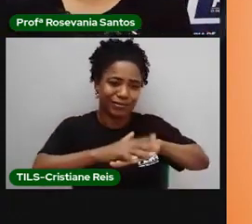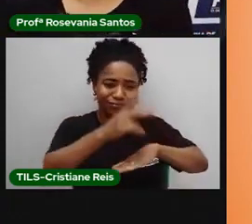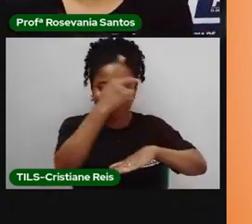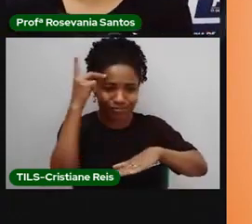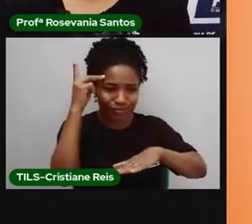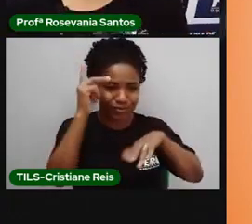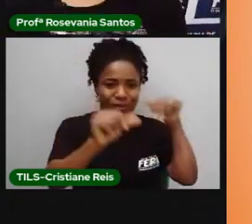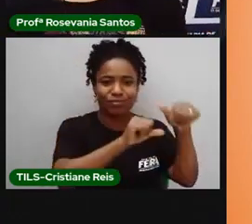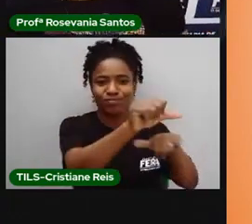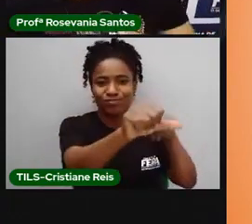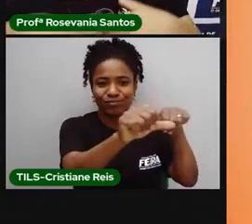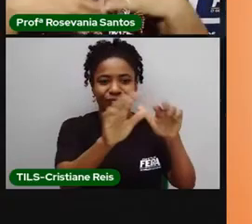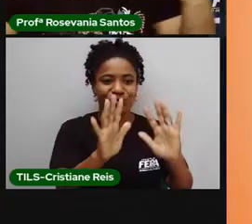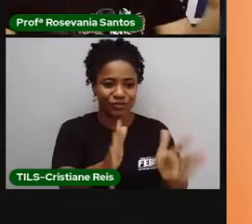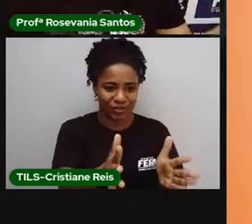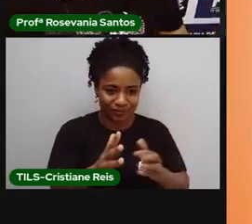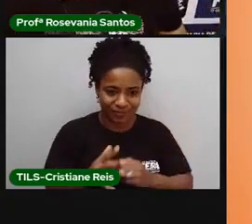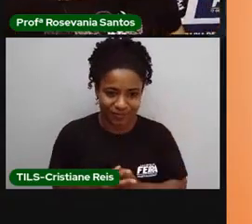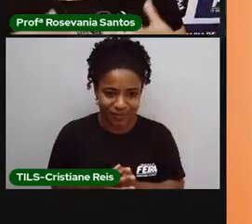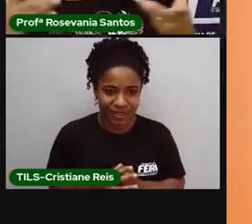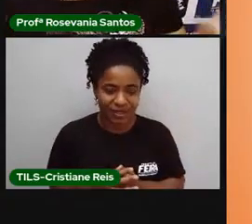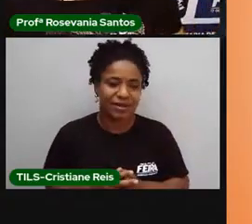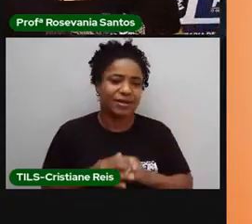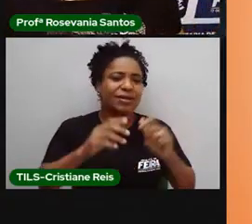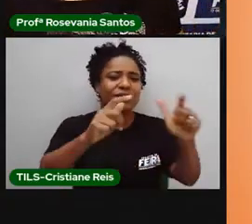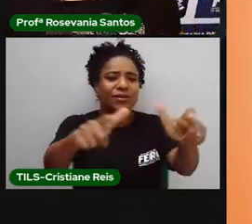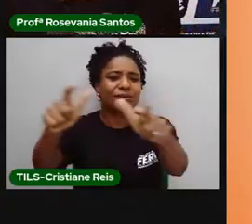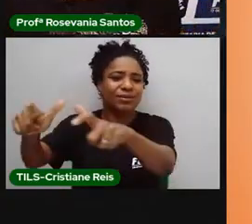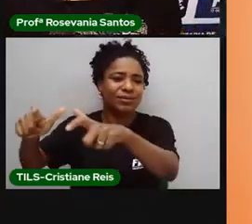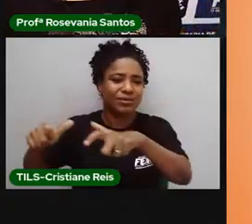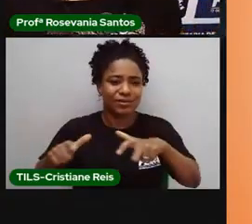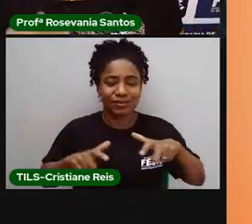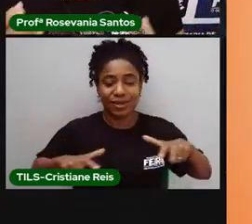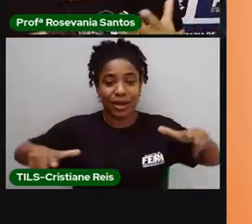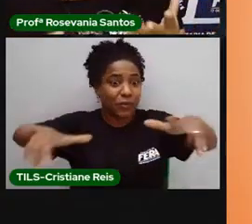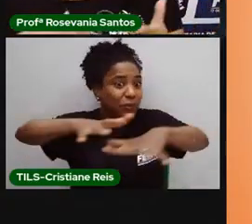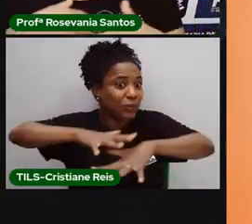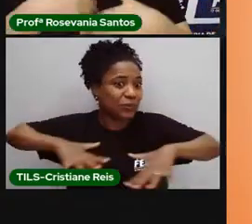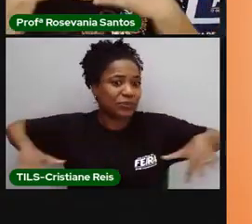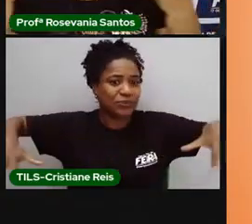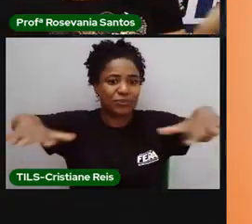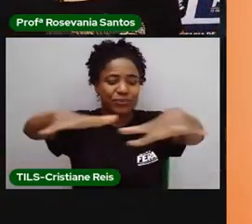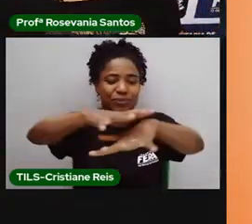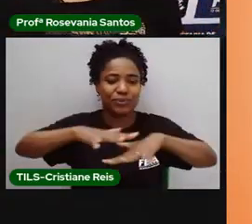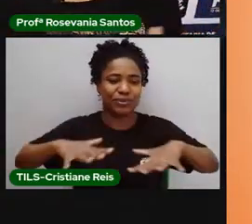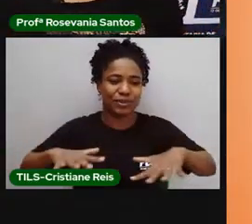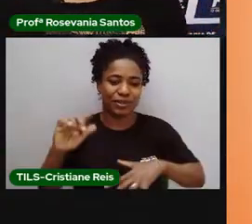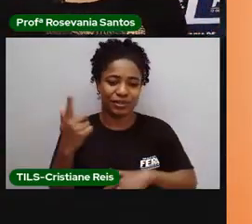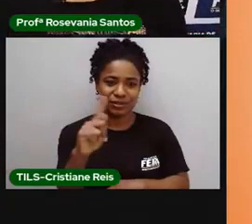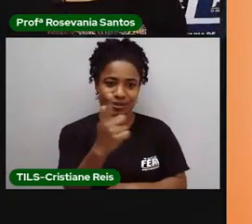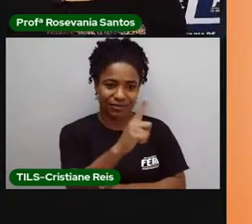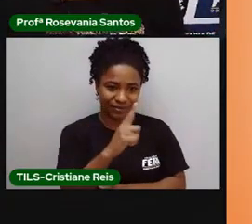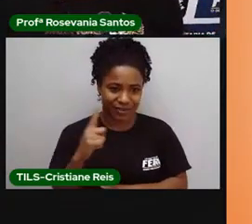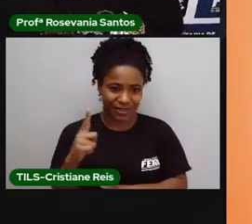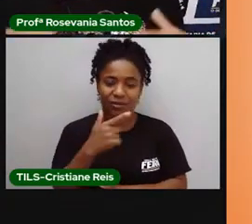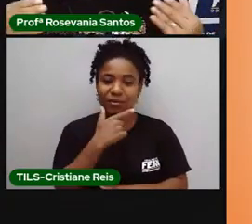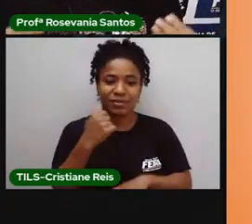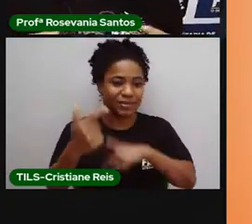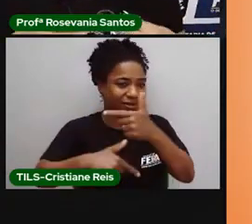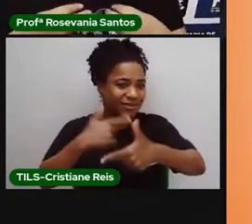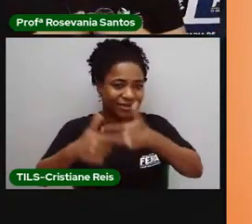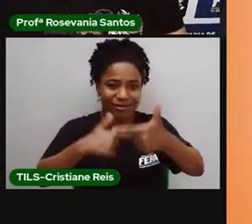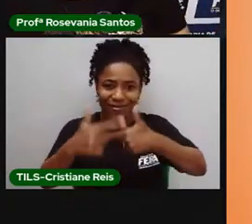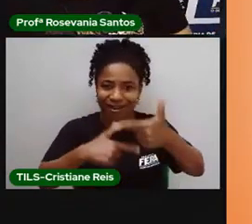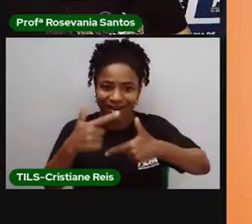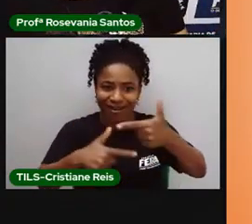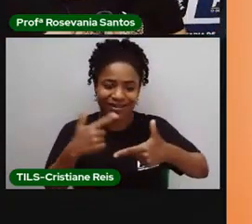transformação humana. E que esse espaço geográfico é o espaço de vivência do homem, onde ele faz todas as suas ações do dia a dia. Então,